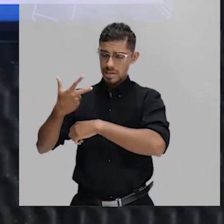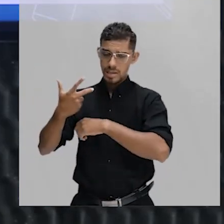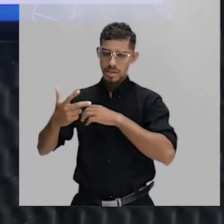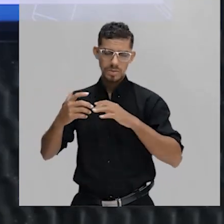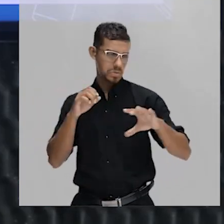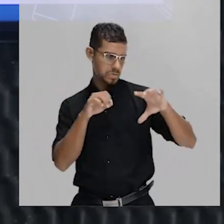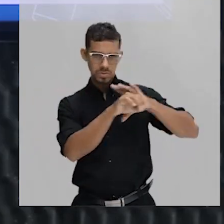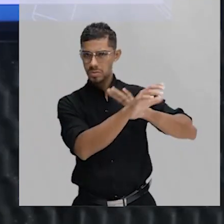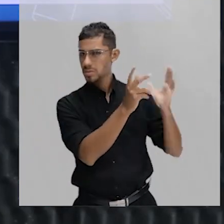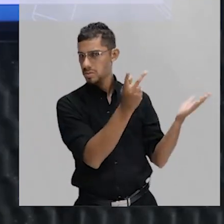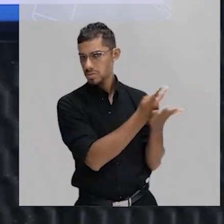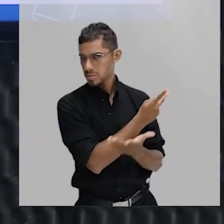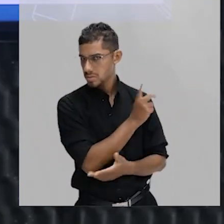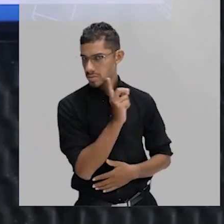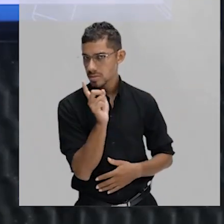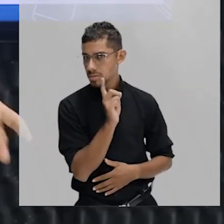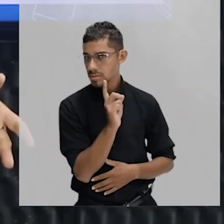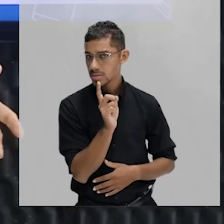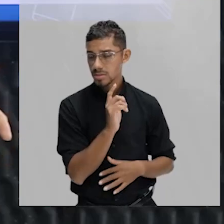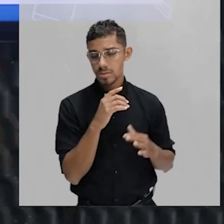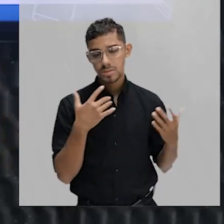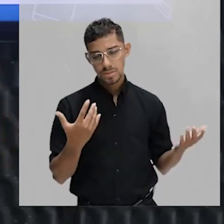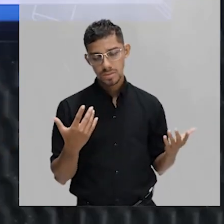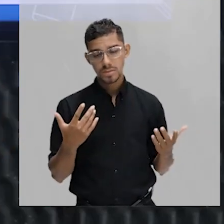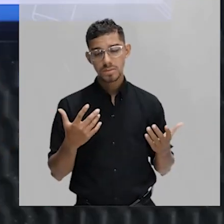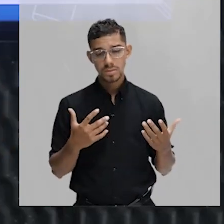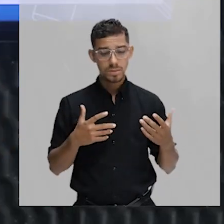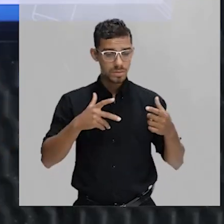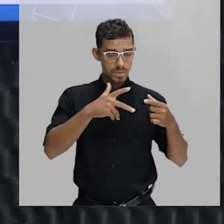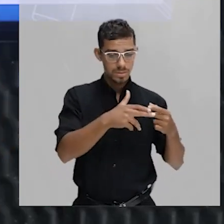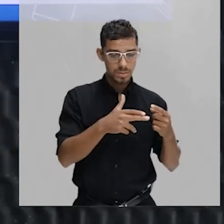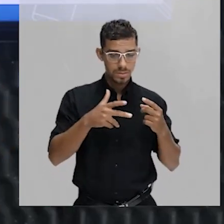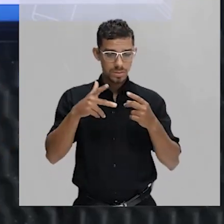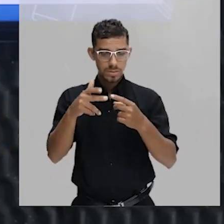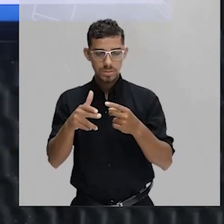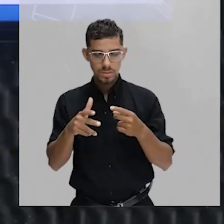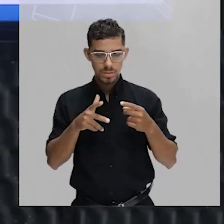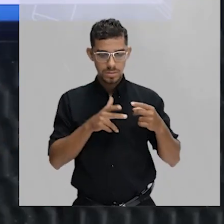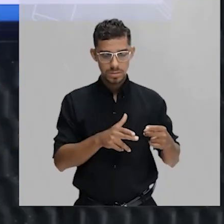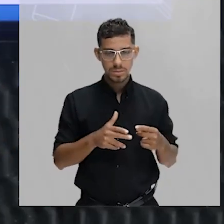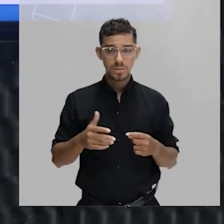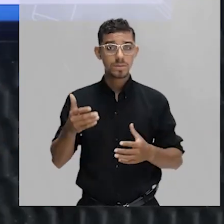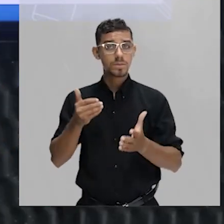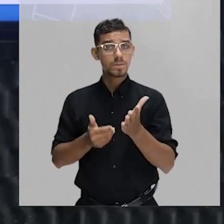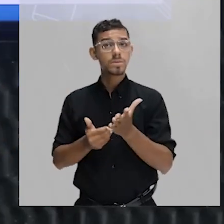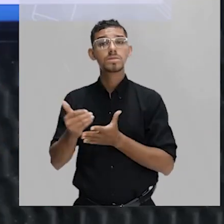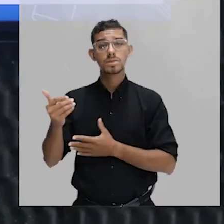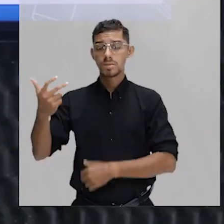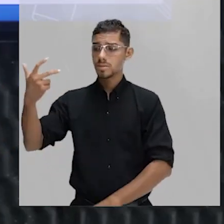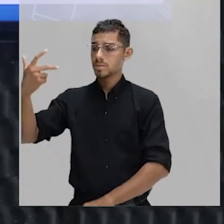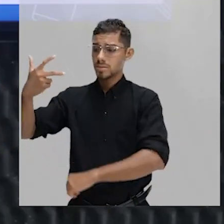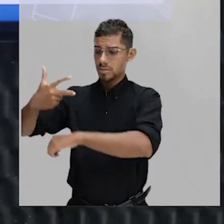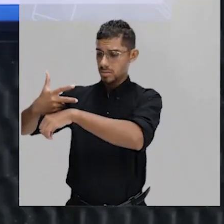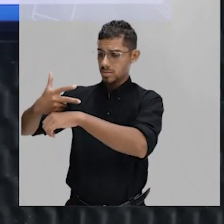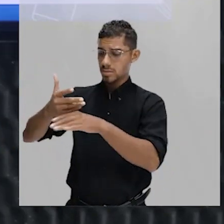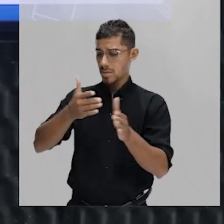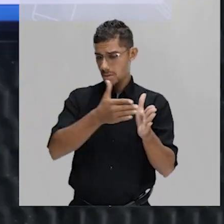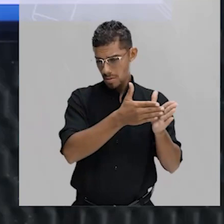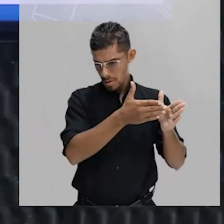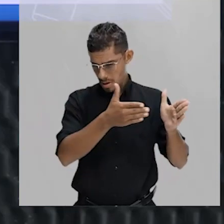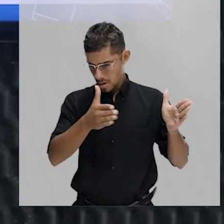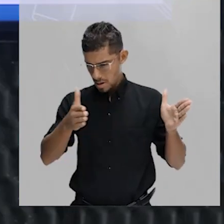vai querer postar esse vídeo cheio de erros. O você vai fazer? Inicialmente, você tem um vídeo ali, bruto,